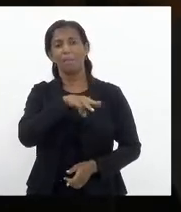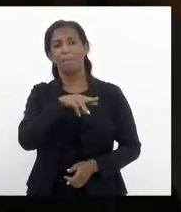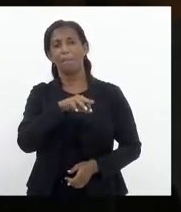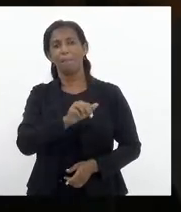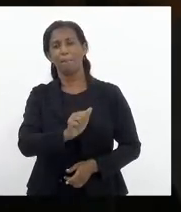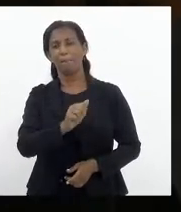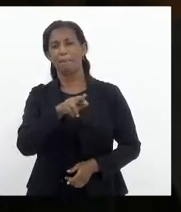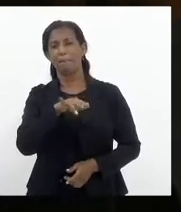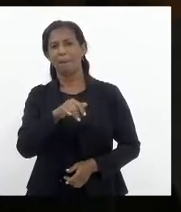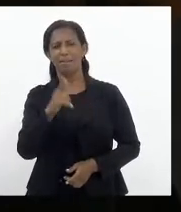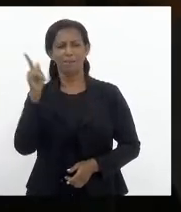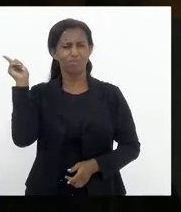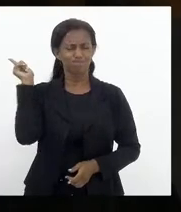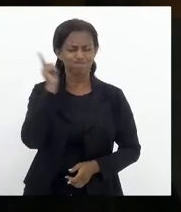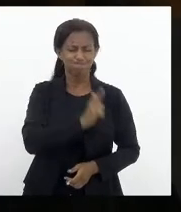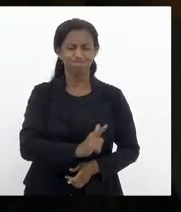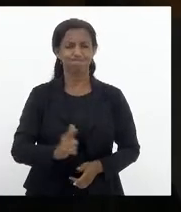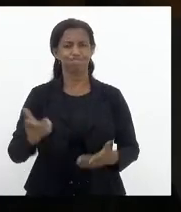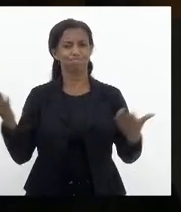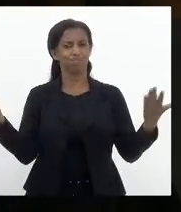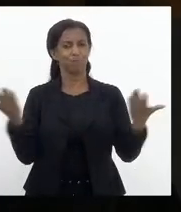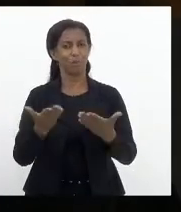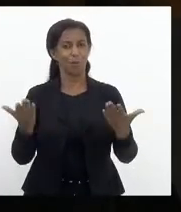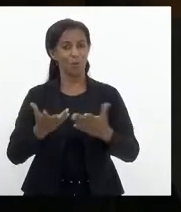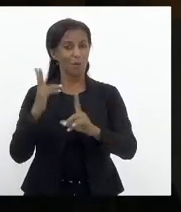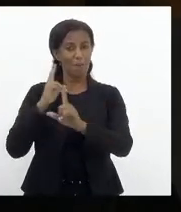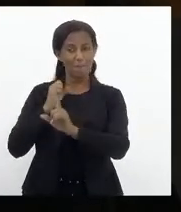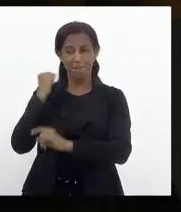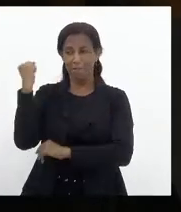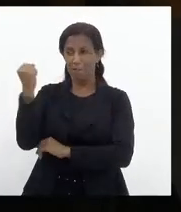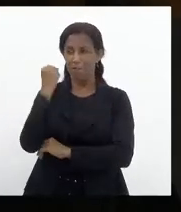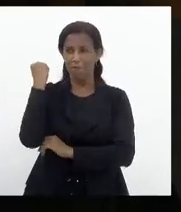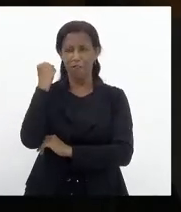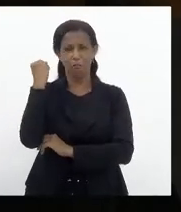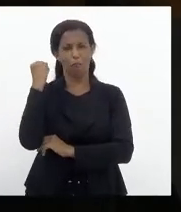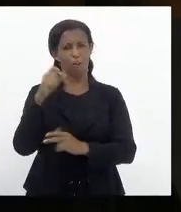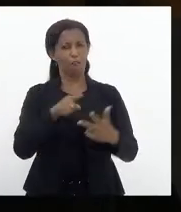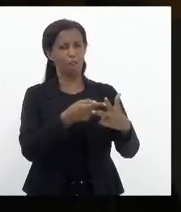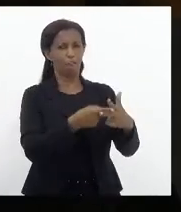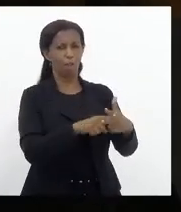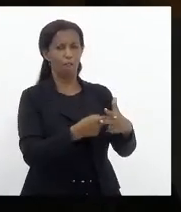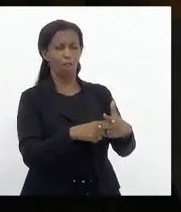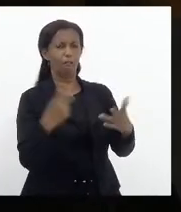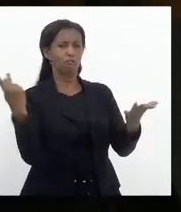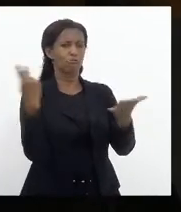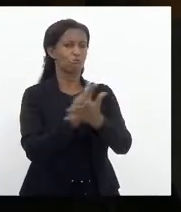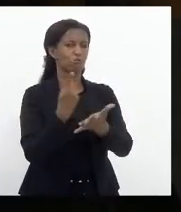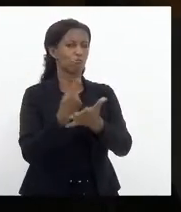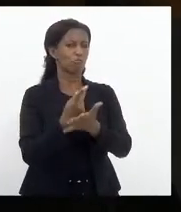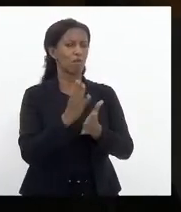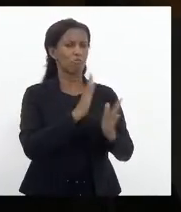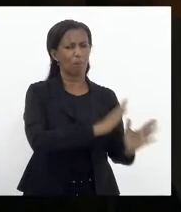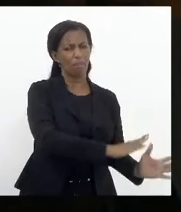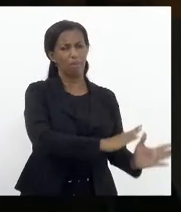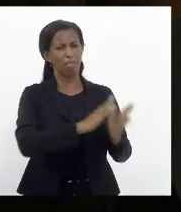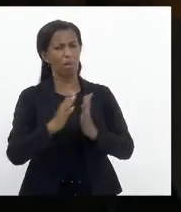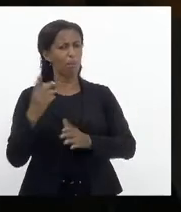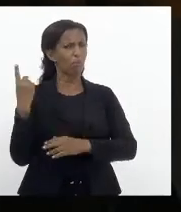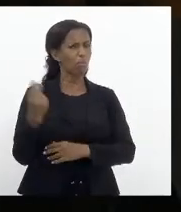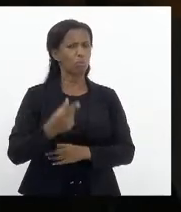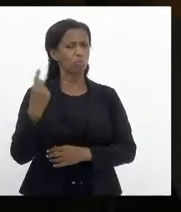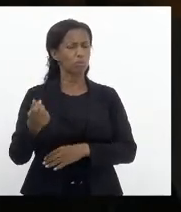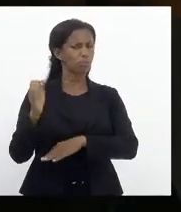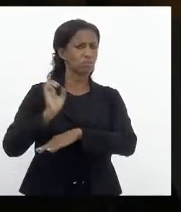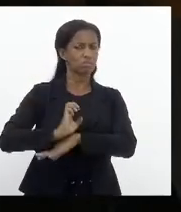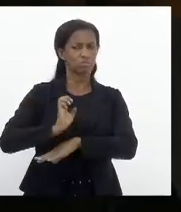nós obtivemos não somente uma vitória, mas uma correção de uma injustiça que já perdurava muito tempo nesse Estado.